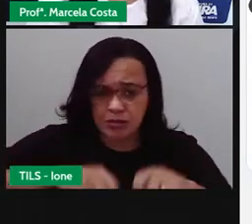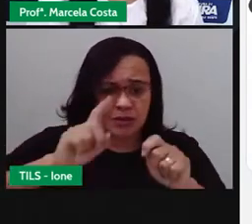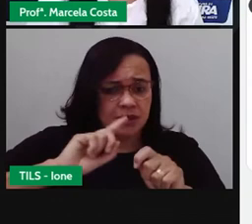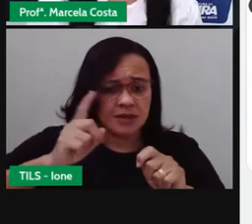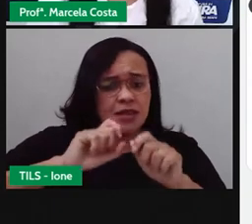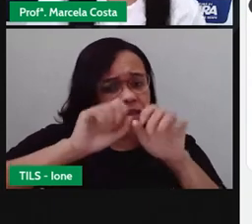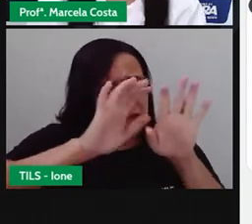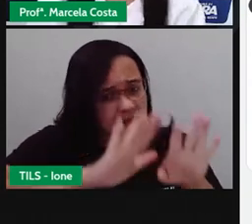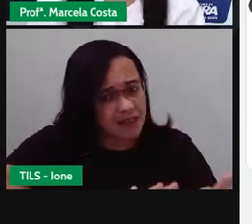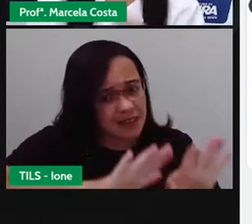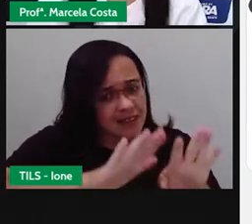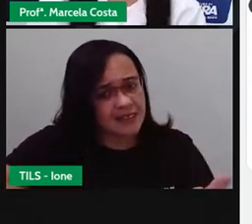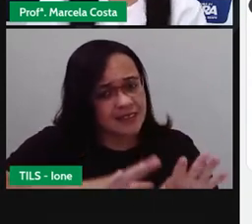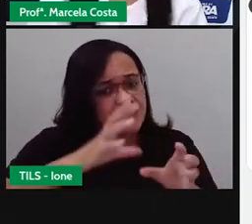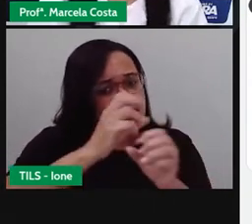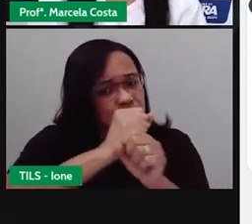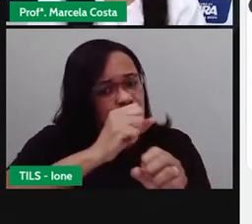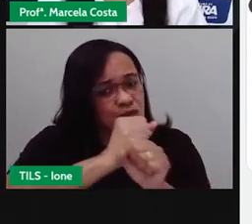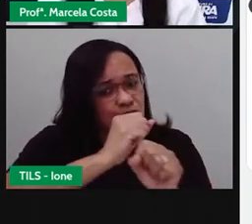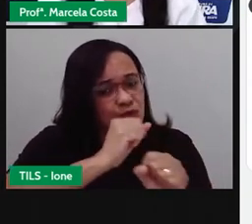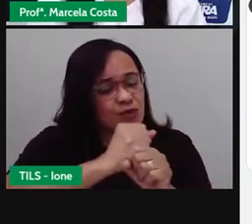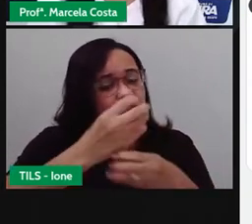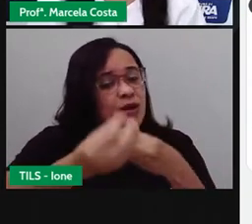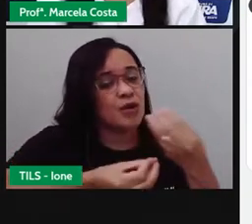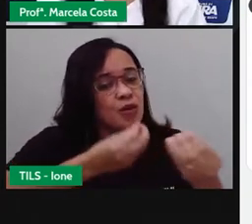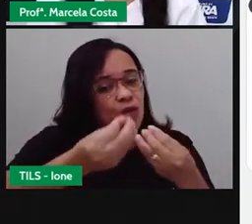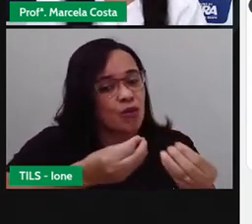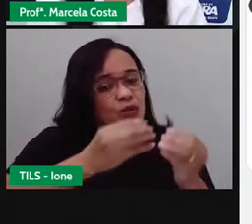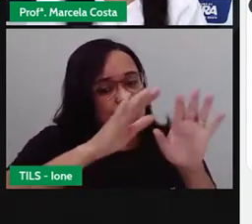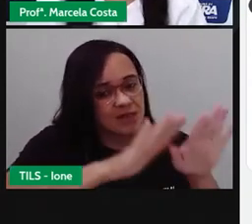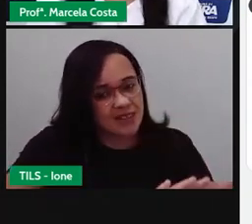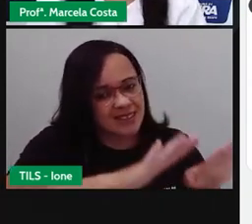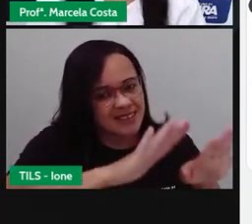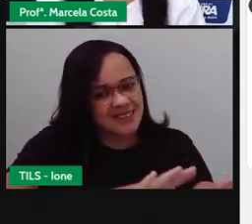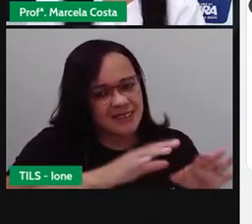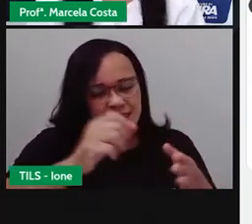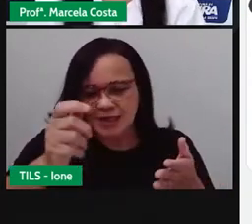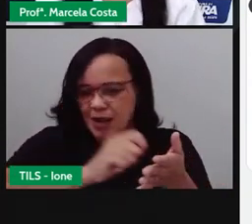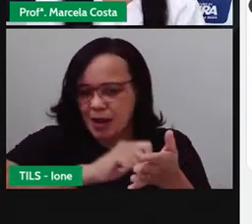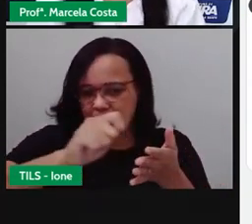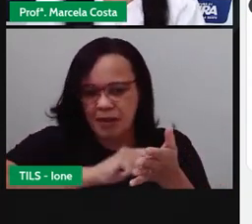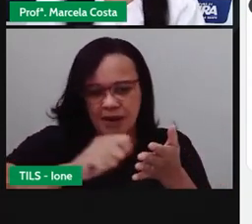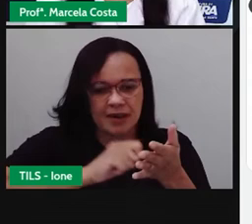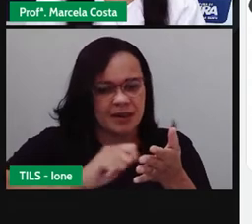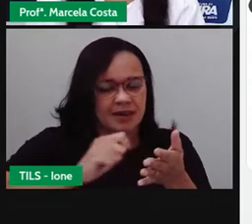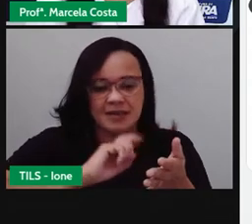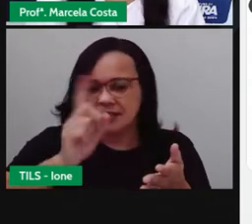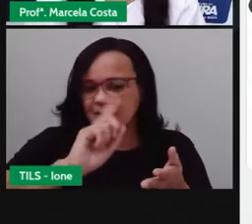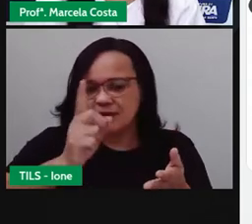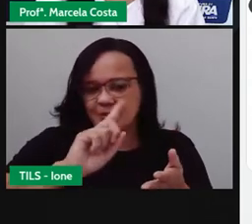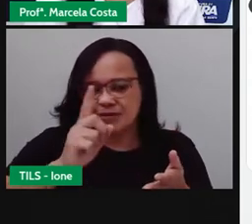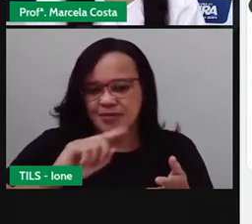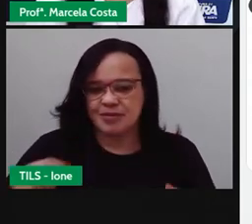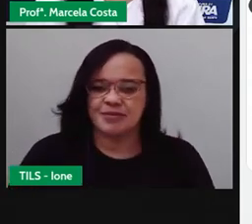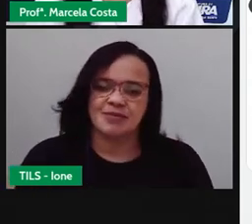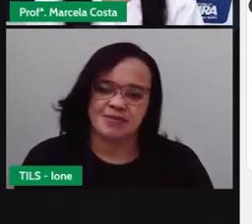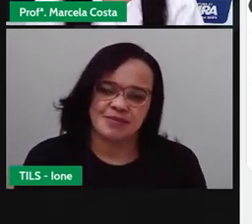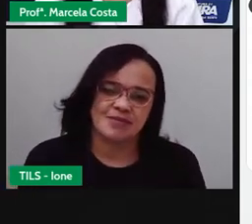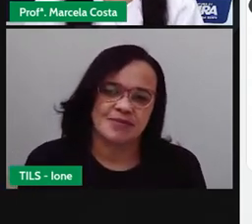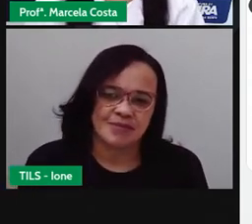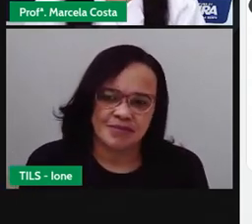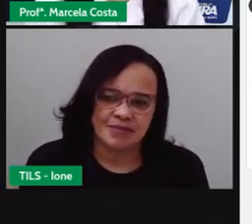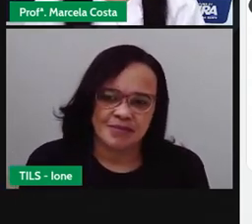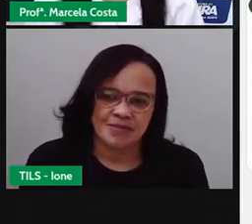deixar, para você ver como é que você fez. Não apague aí o salto do seu caderno. Aproca